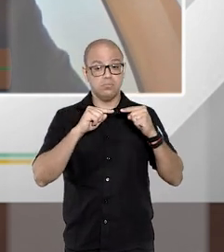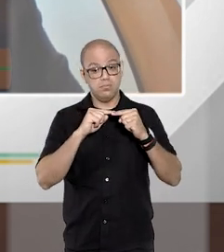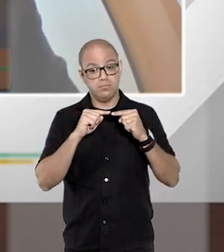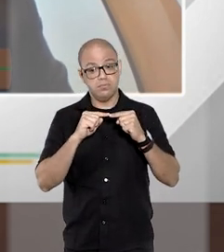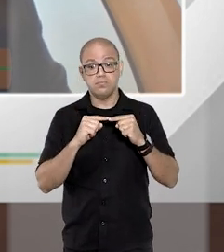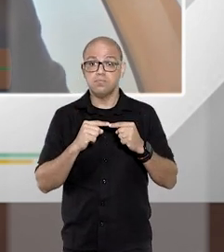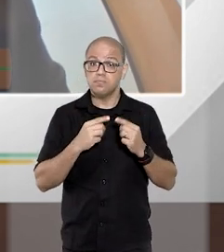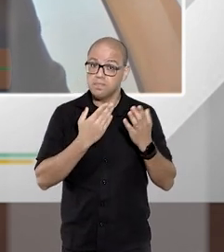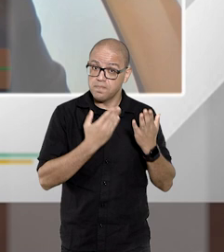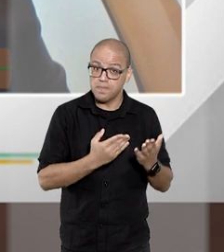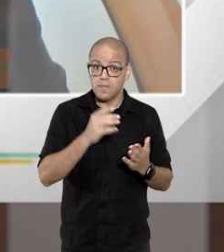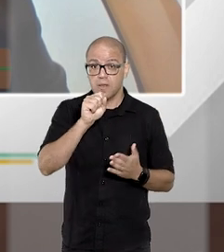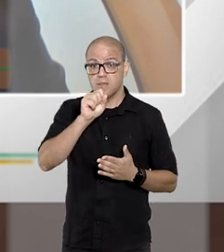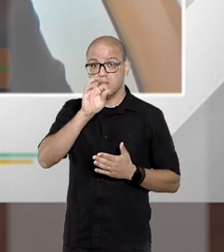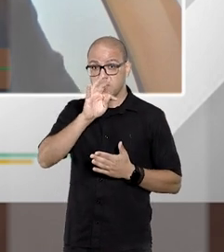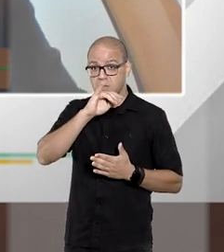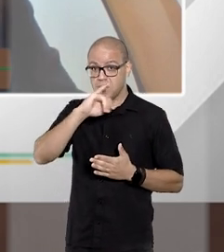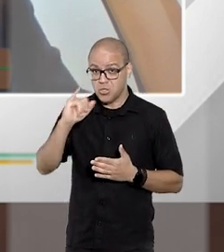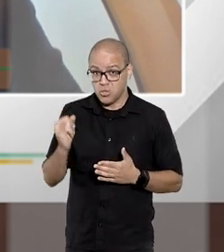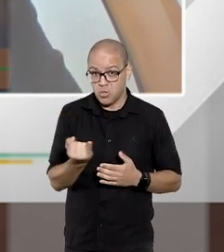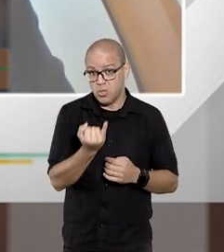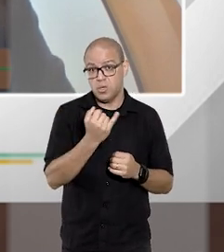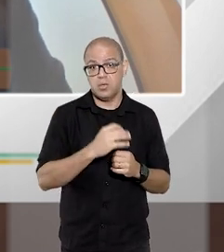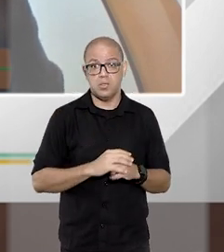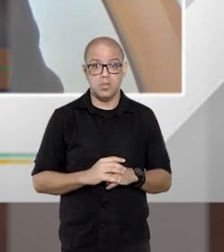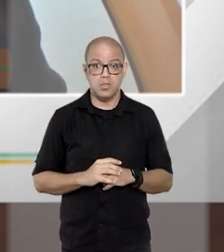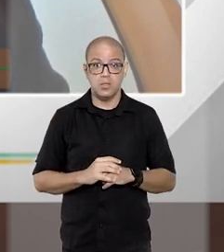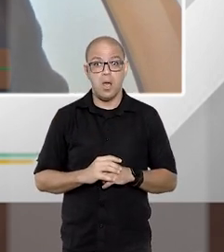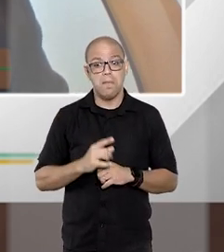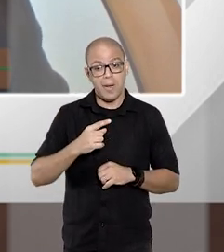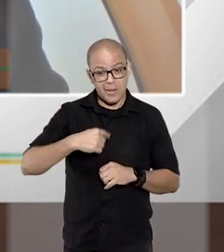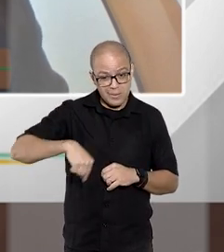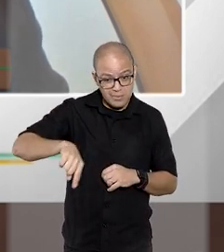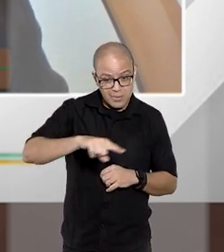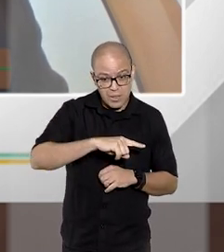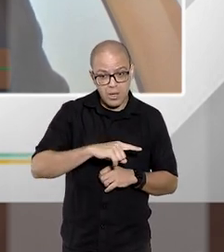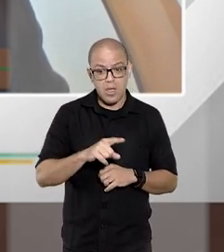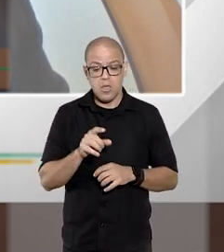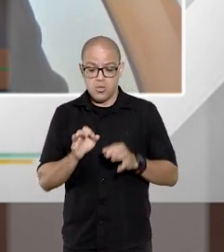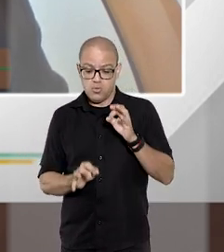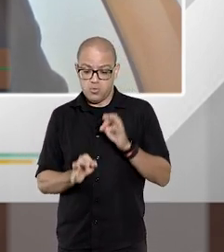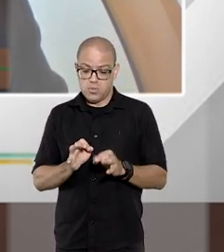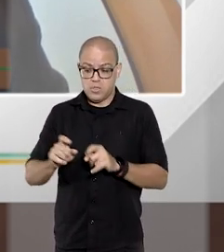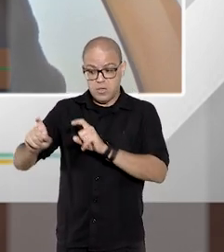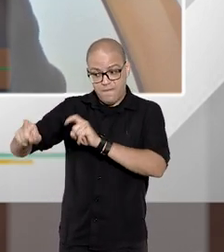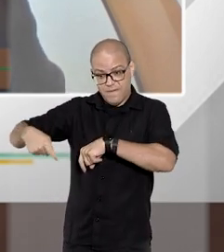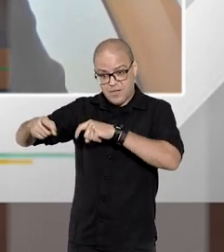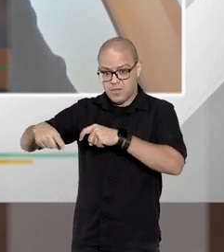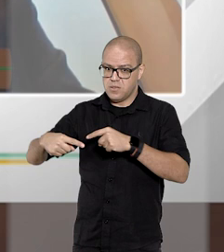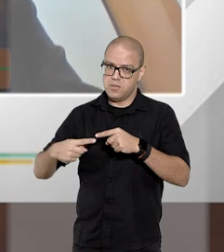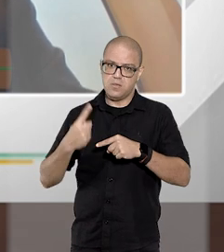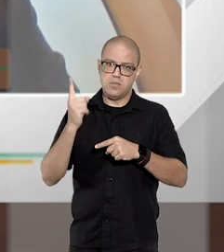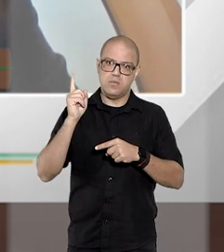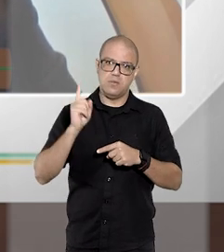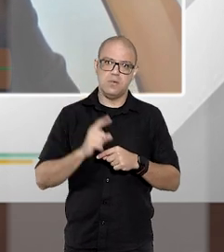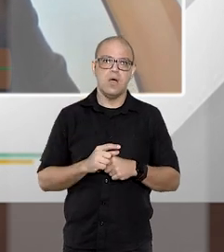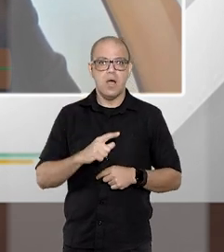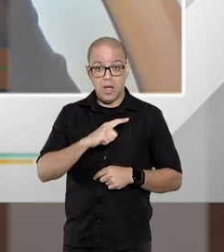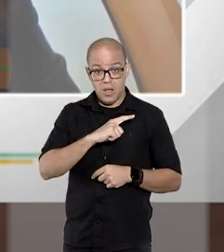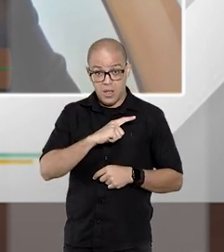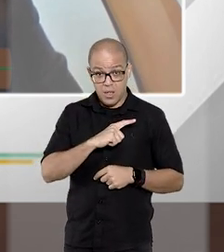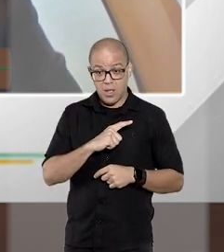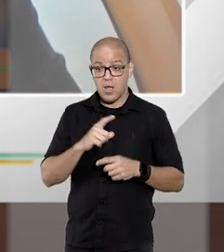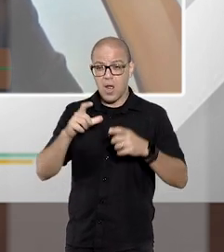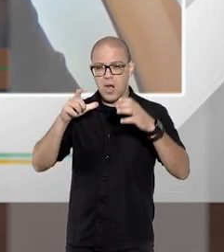inclusive do próprio STJ mas quando já se envolve Juizado de Fazenda e não então havendo um